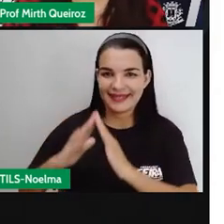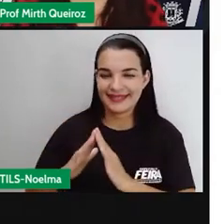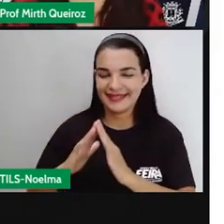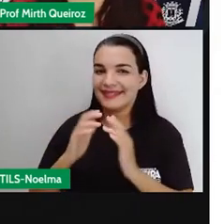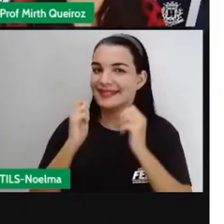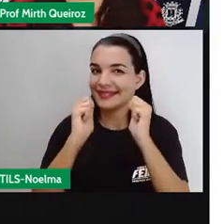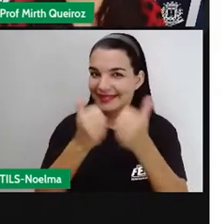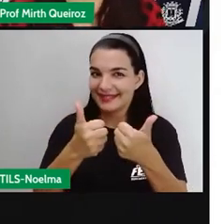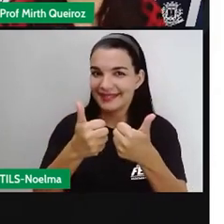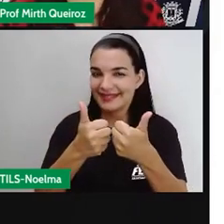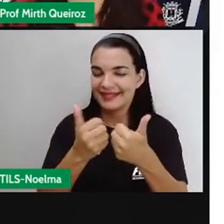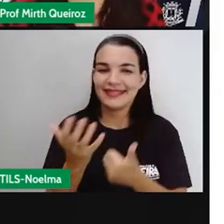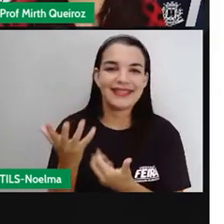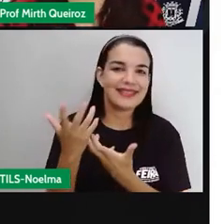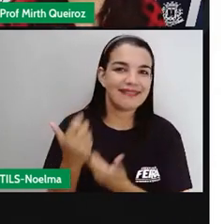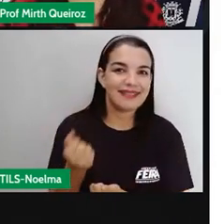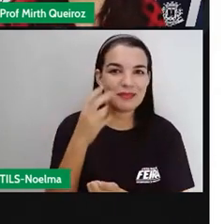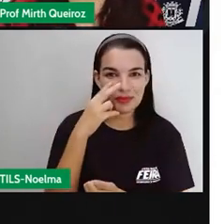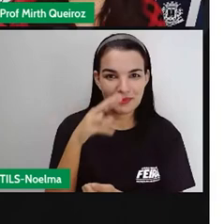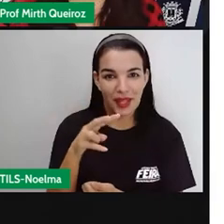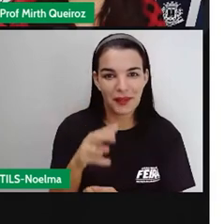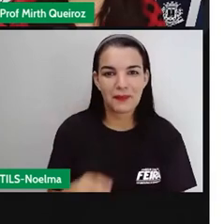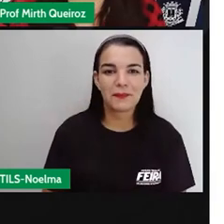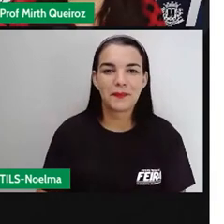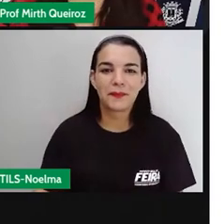de vocês. Vamos ver essas brincadeiras?